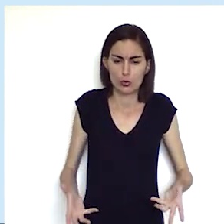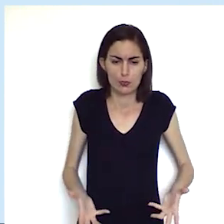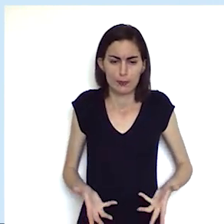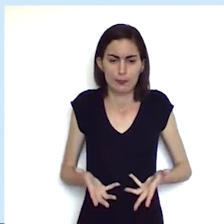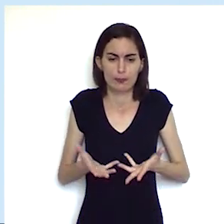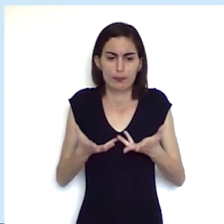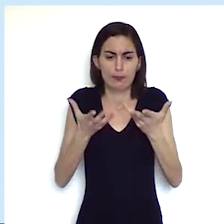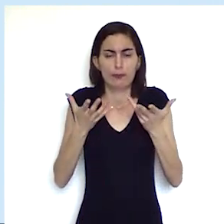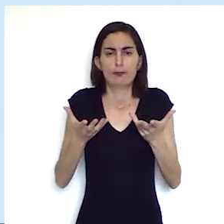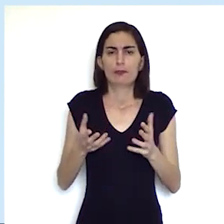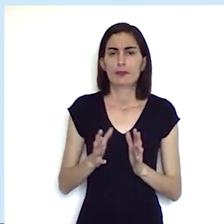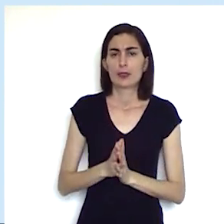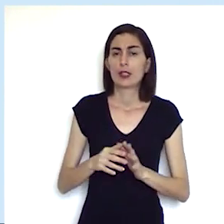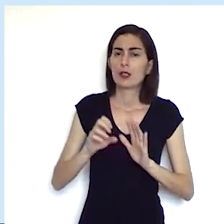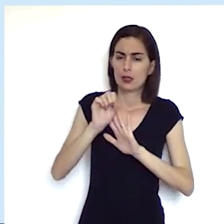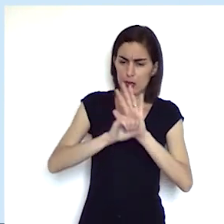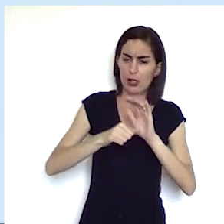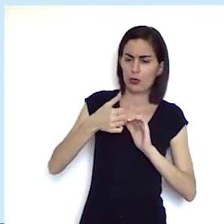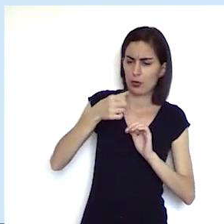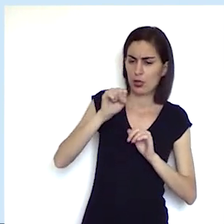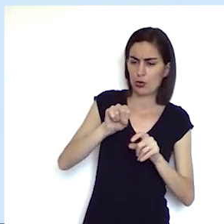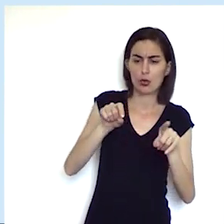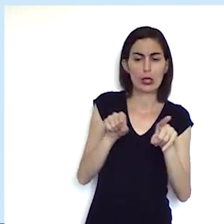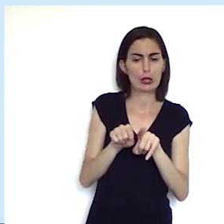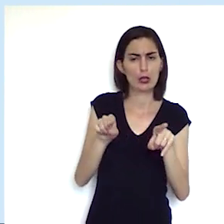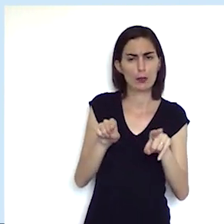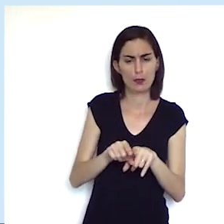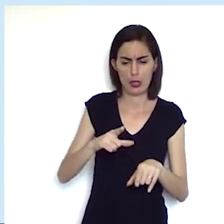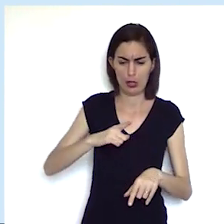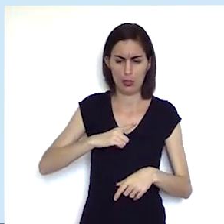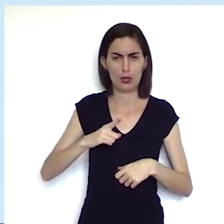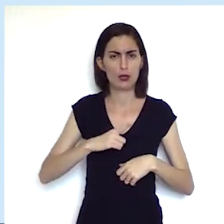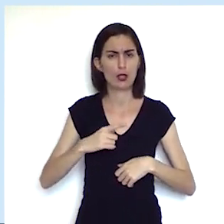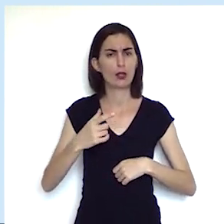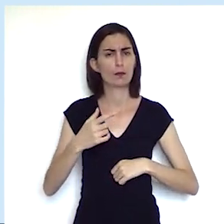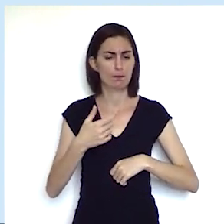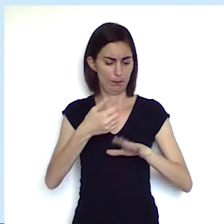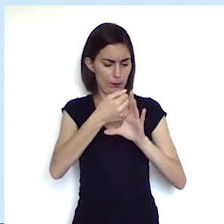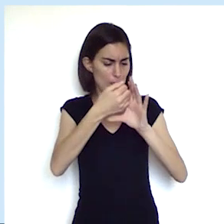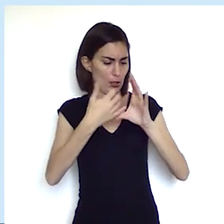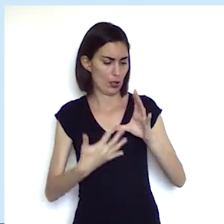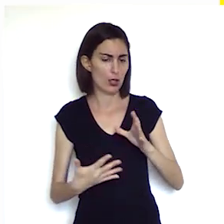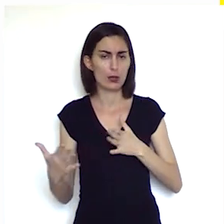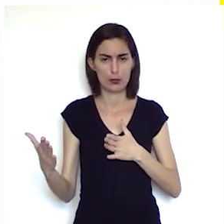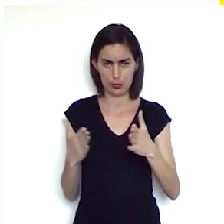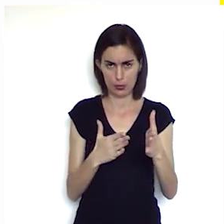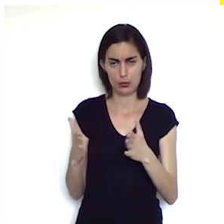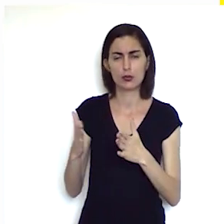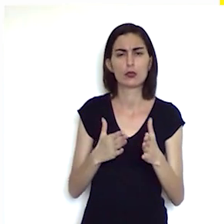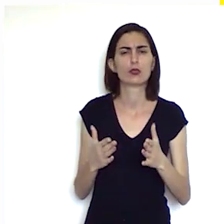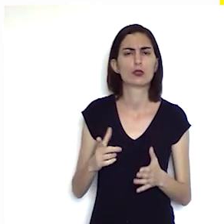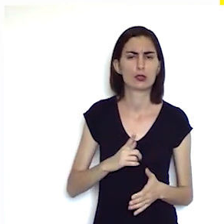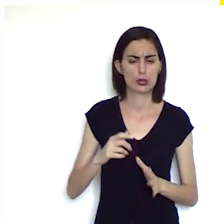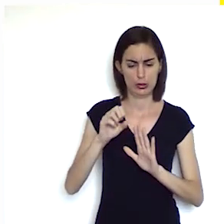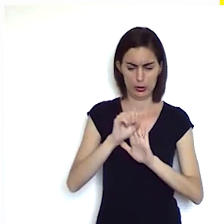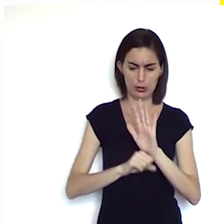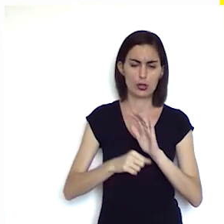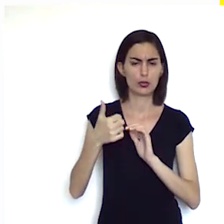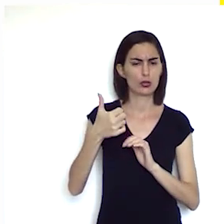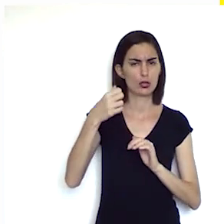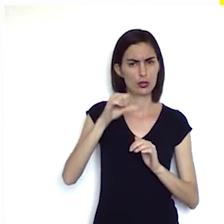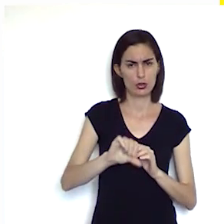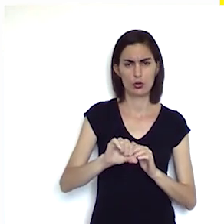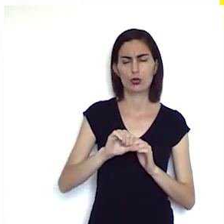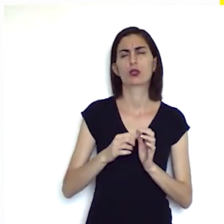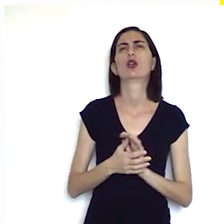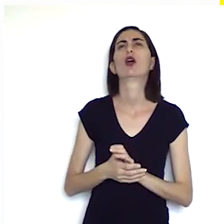na ocasião também no século XVIII ele também tem suas características nessa efervescência então o século XVIII a partir